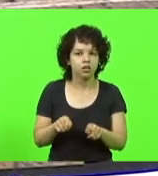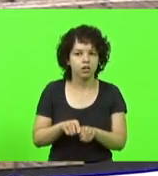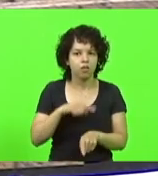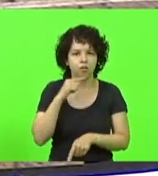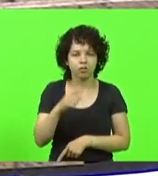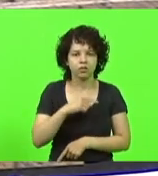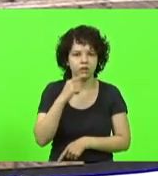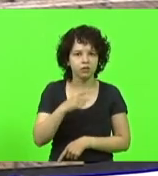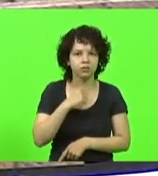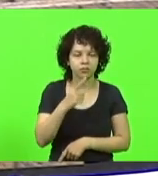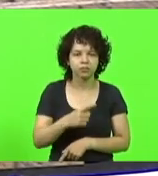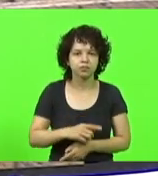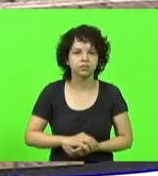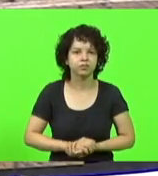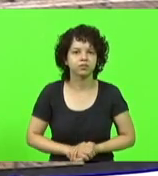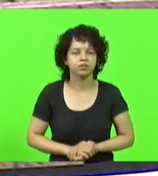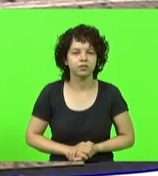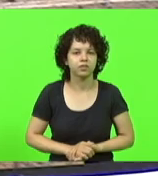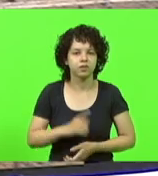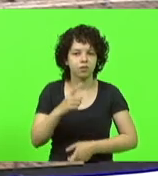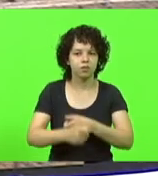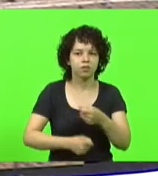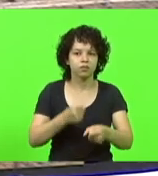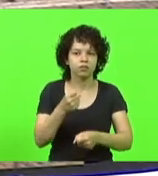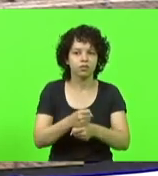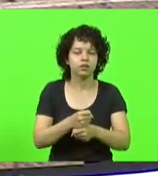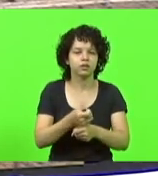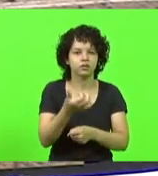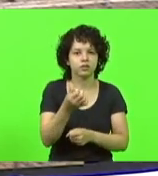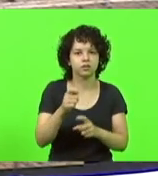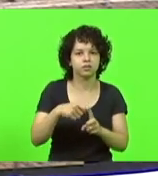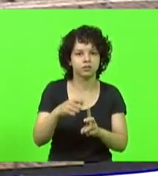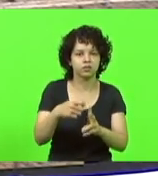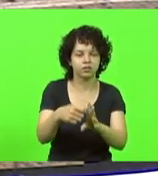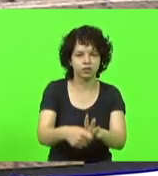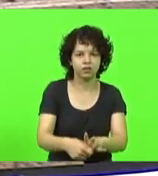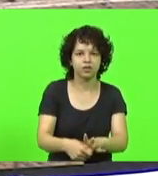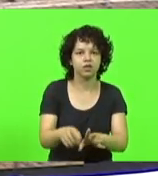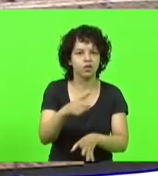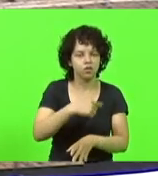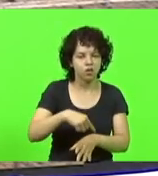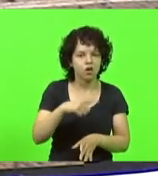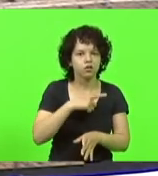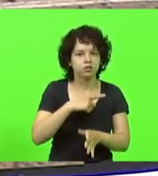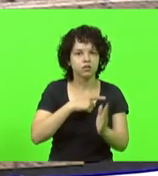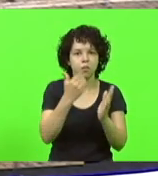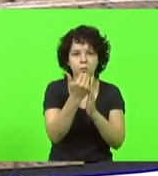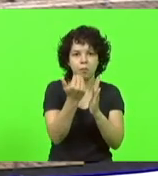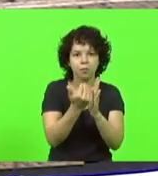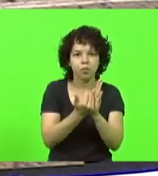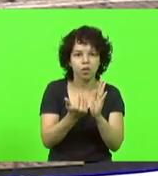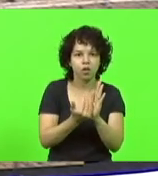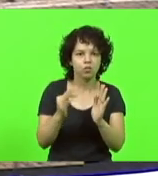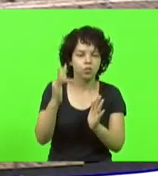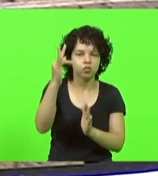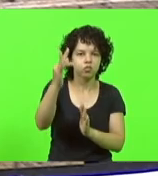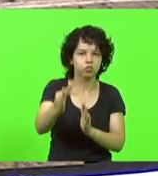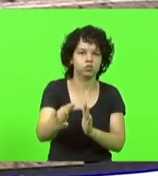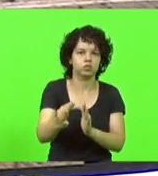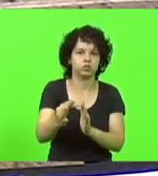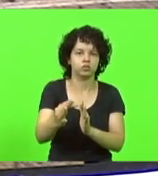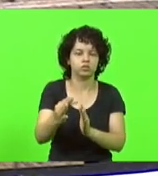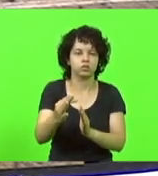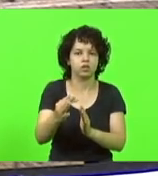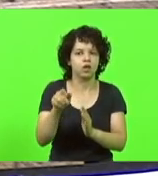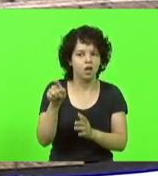um ano e seis meses. Nós temos um plano para o futuro. Foi o que eu escutei ontem aqui em relação